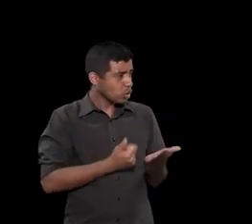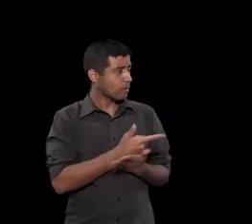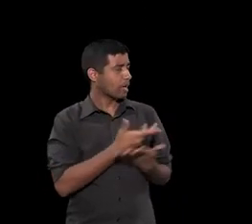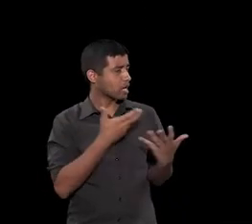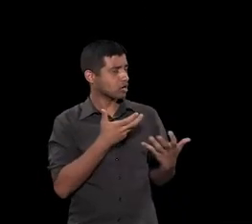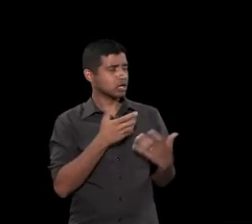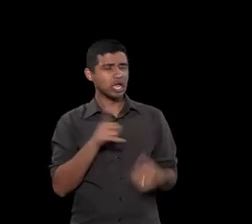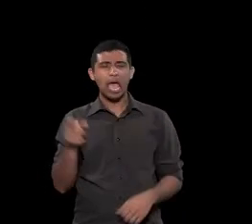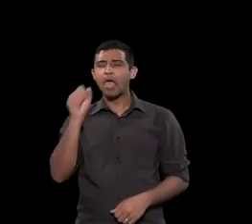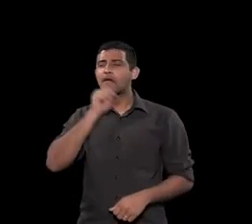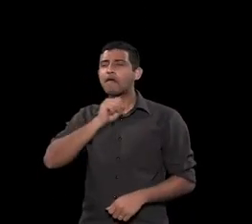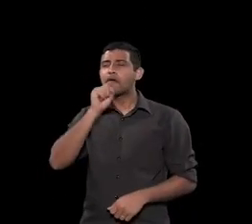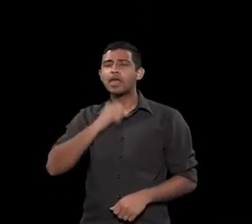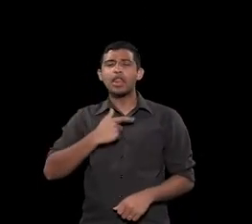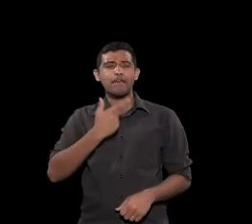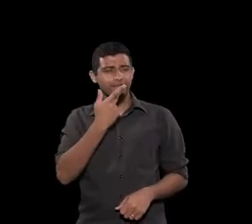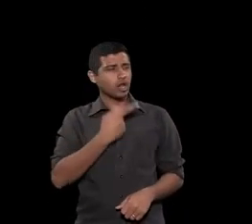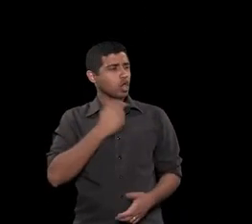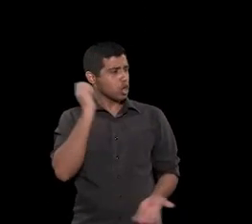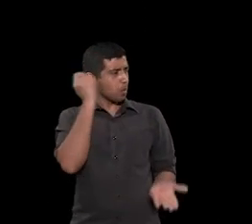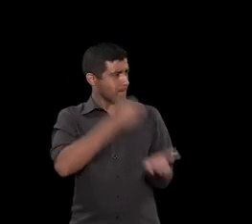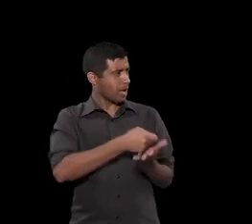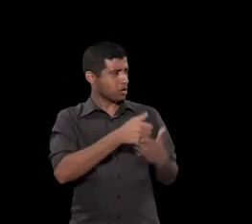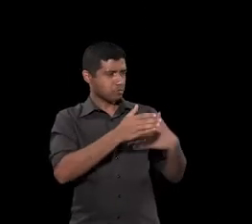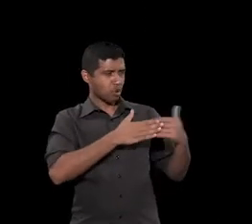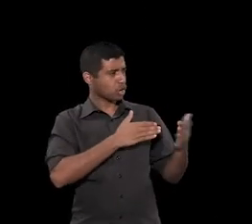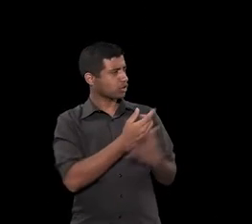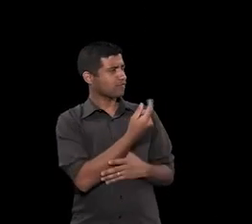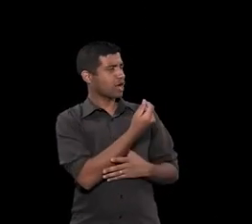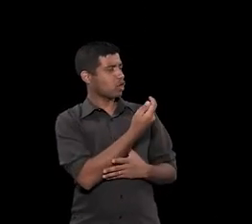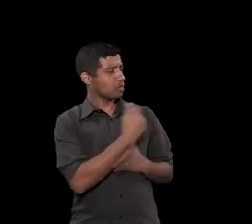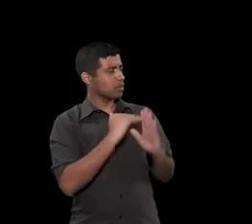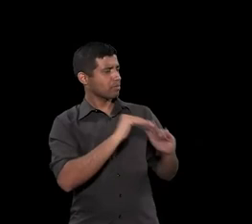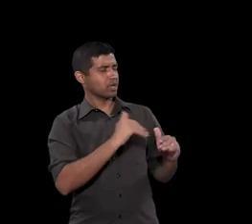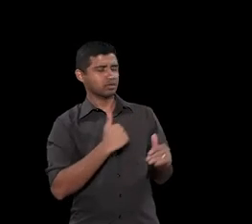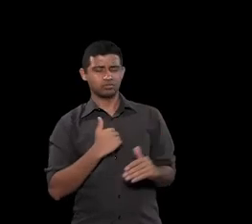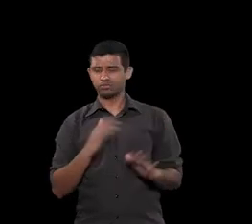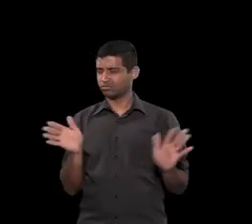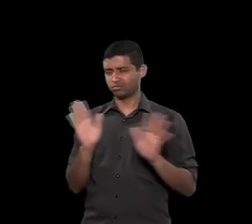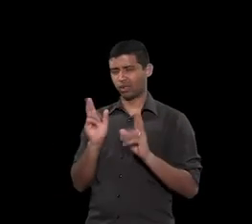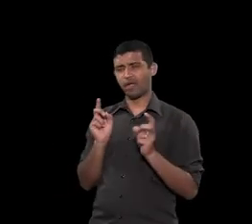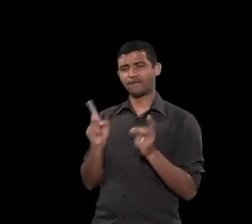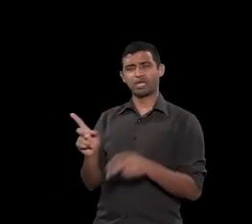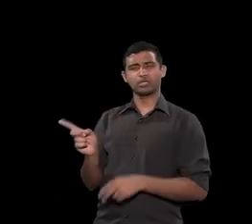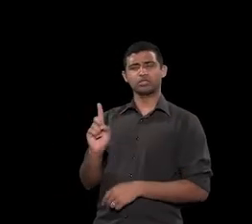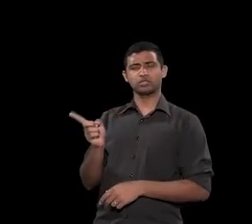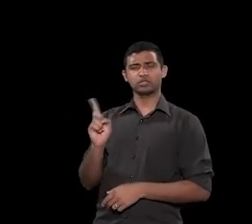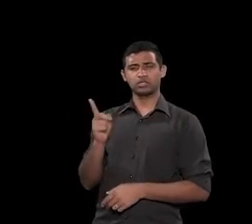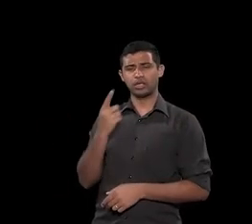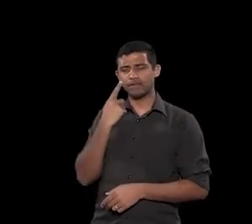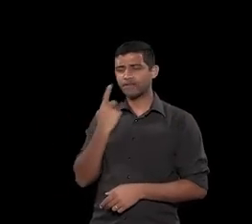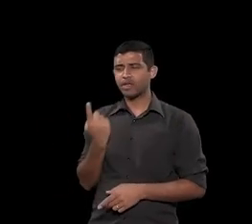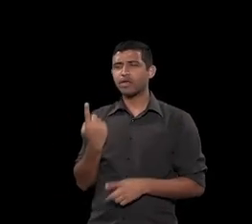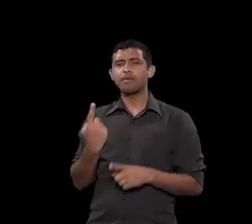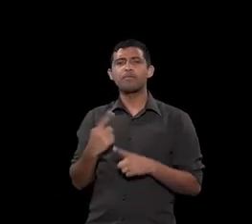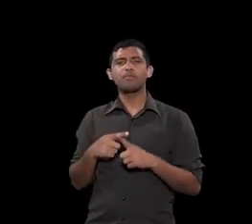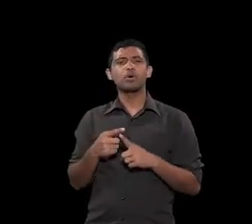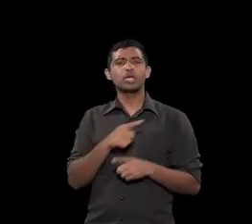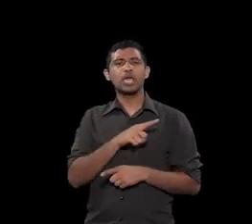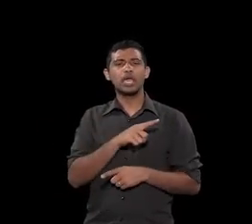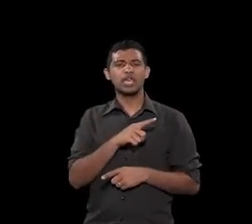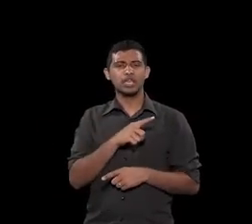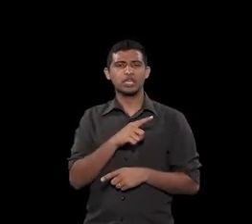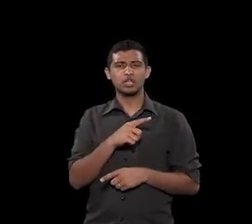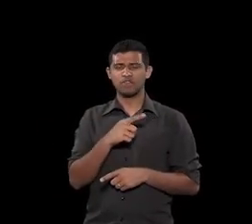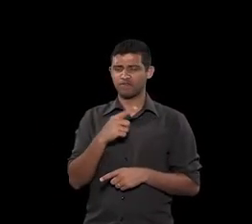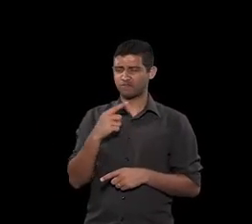o senhorzinho ia pagar o que o pescador pedisse mas o pescador se negou a vender seus mariscos pela simples razão